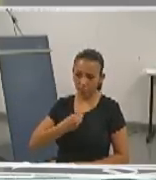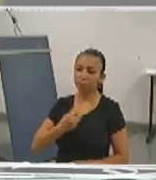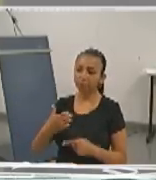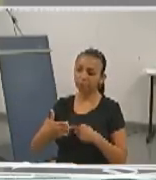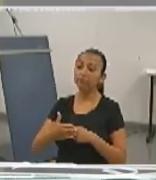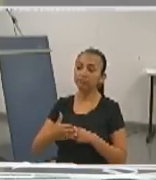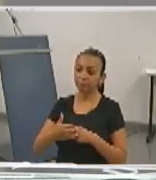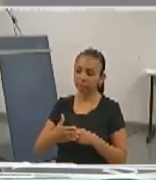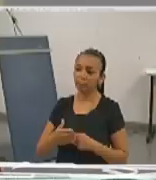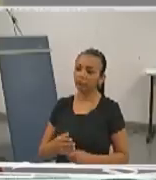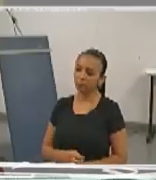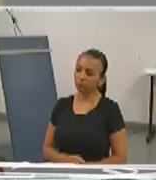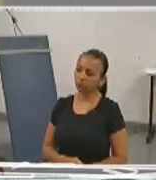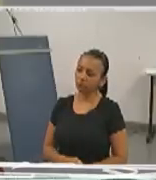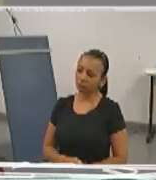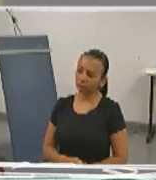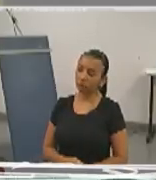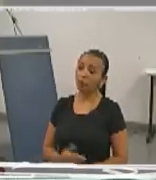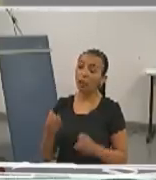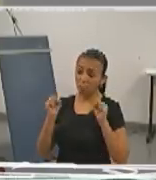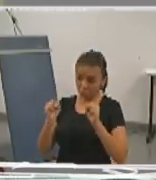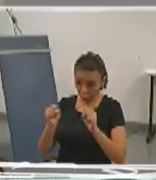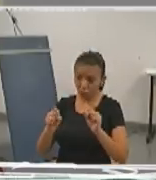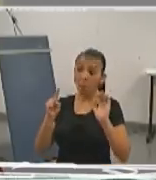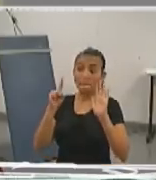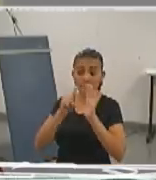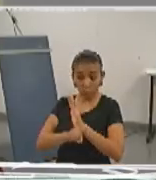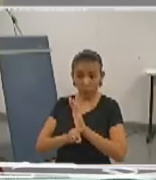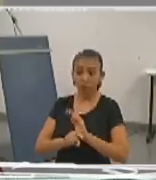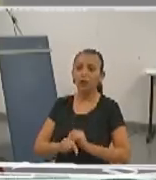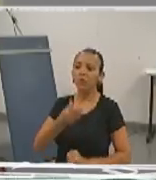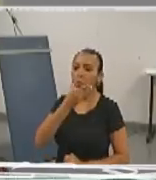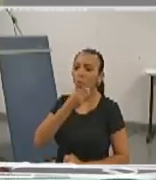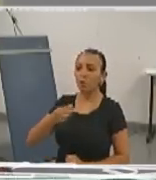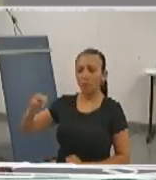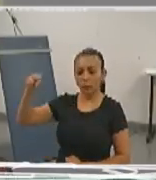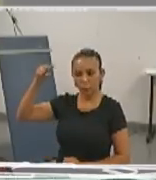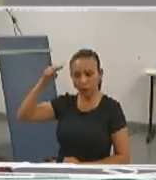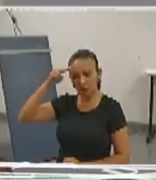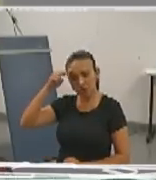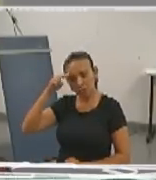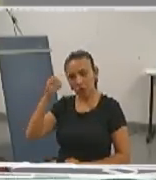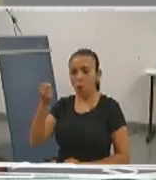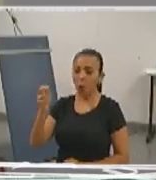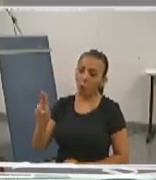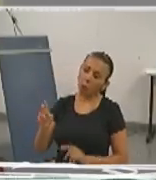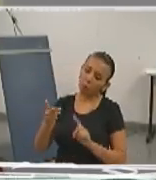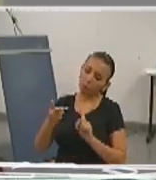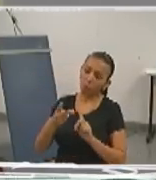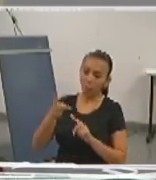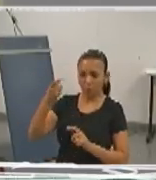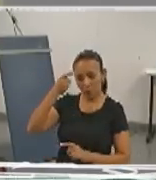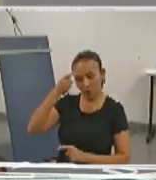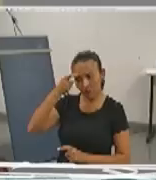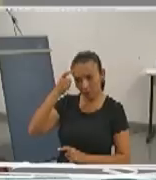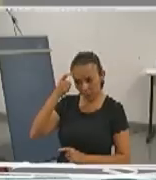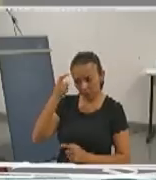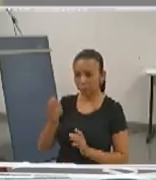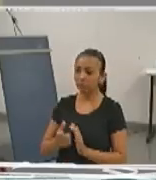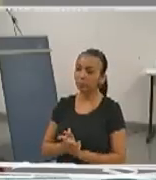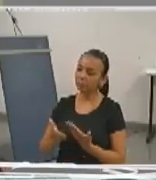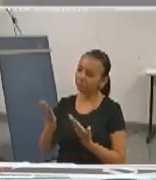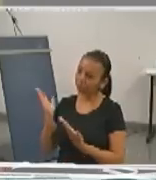pergunta necessariamente para o Jô Elson ou para a professora Liane. Por favor, dirija-se ao